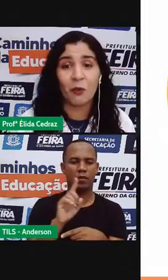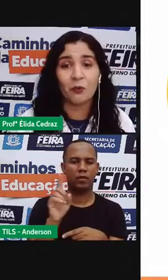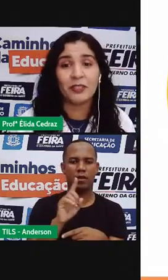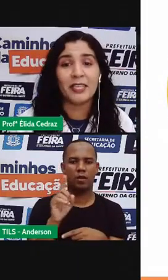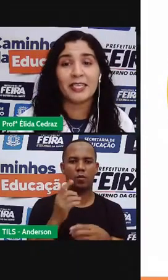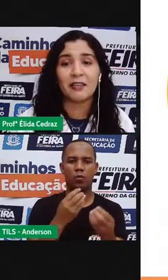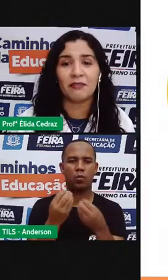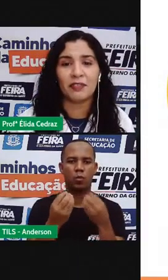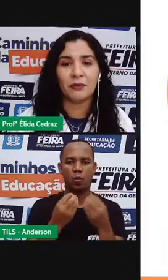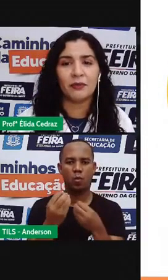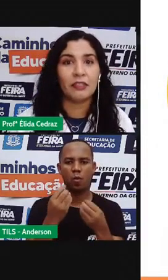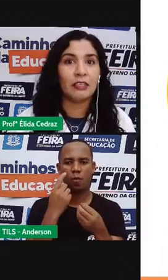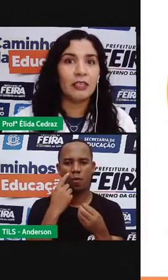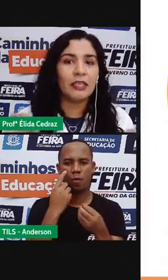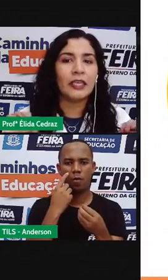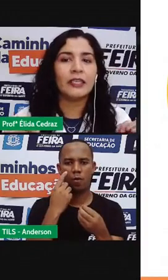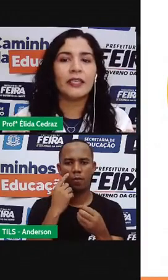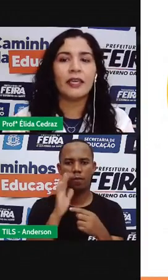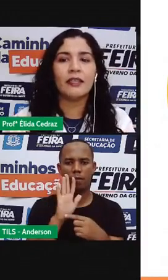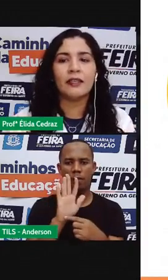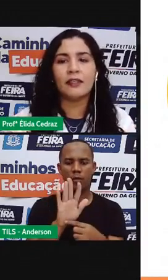vamos começar com um desafio.